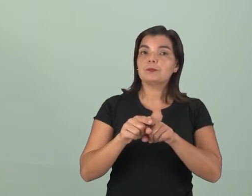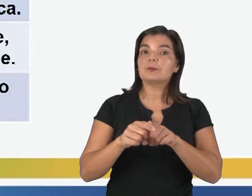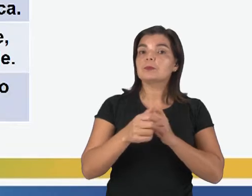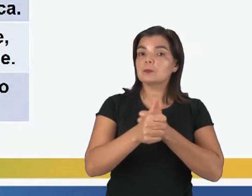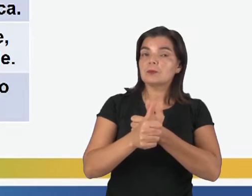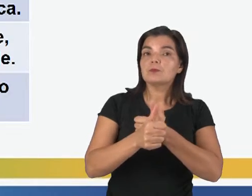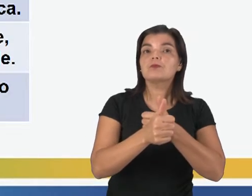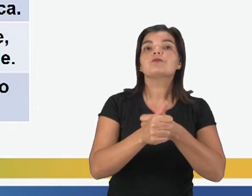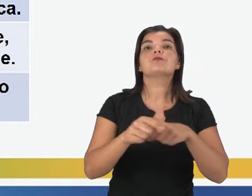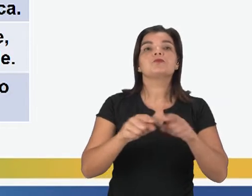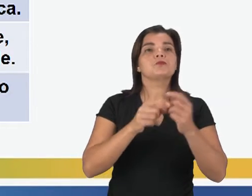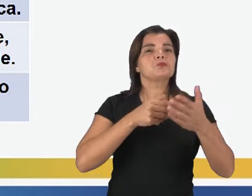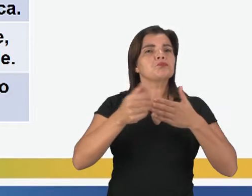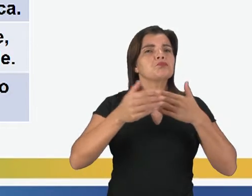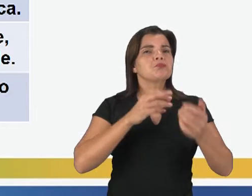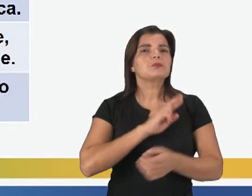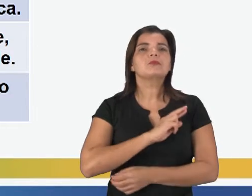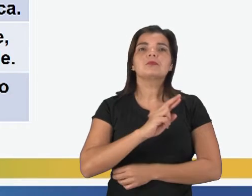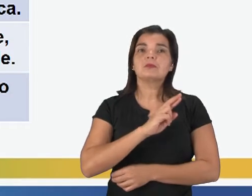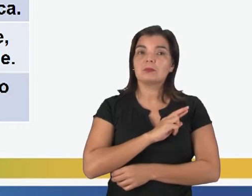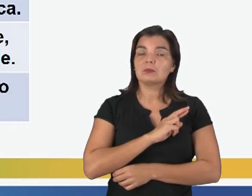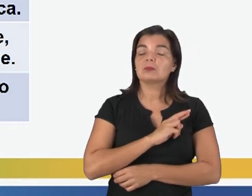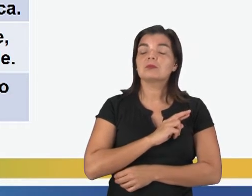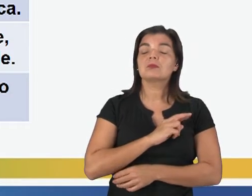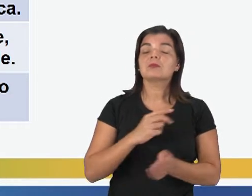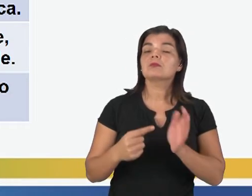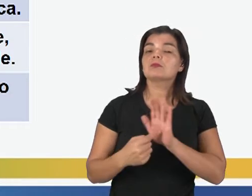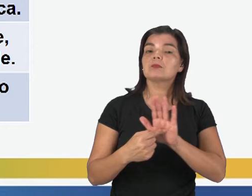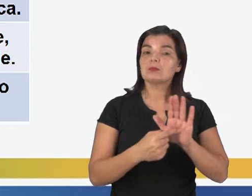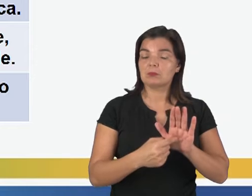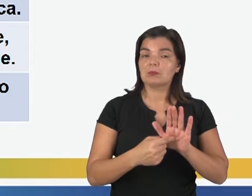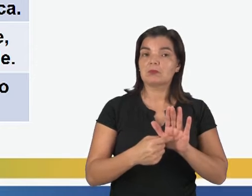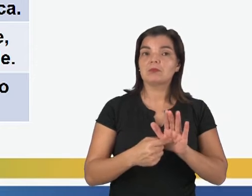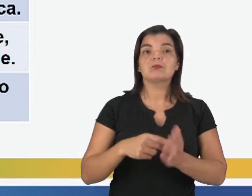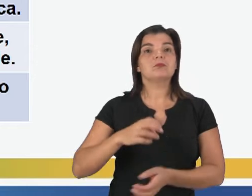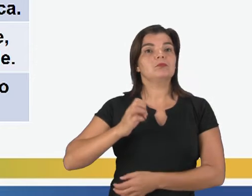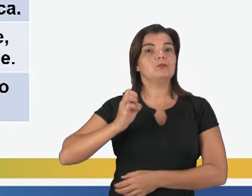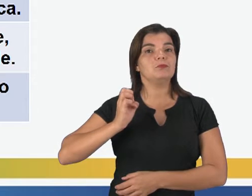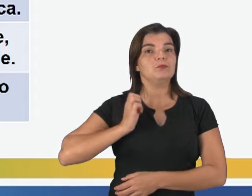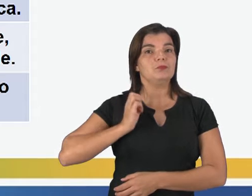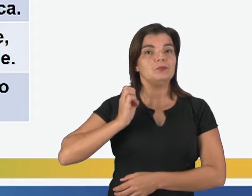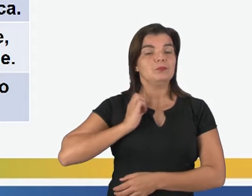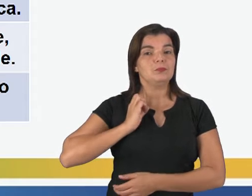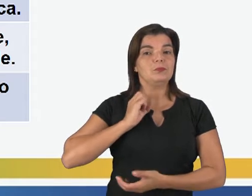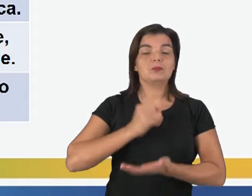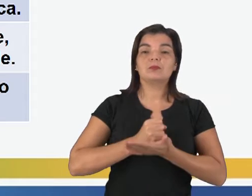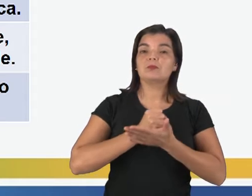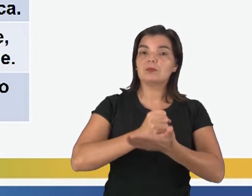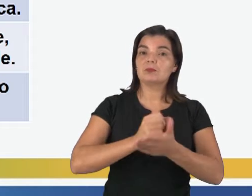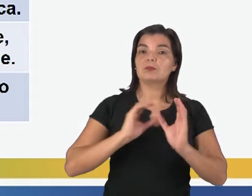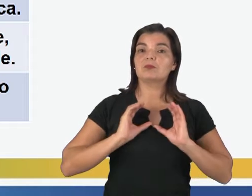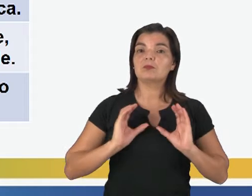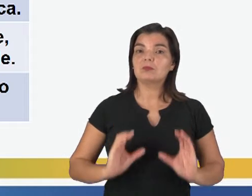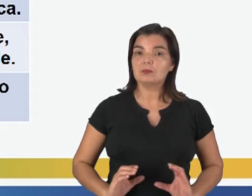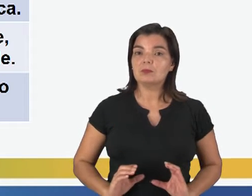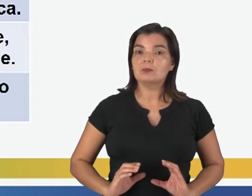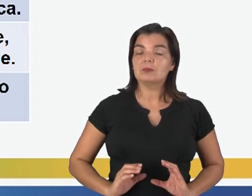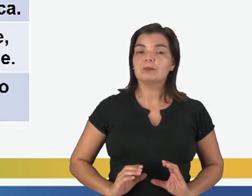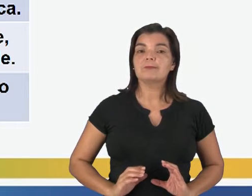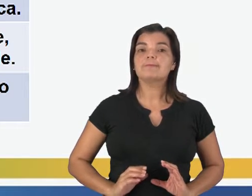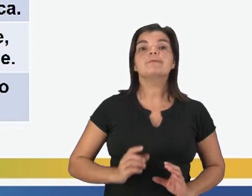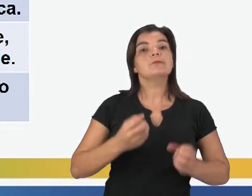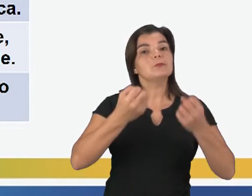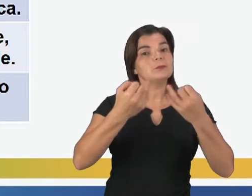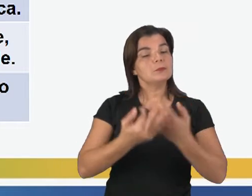seguidores de qualquer religião, devem apresentar um elevado padrão ético de apoio à cidadania.